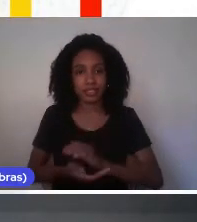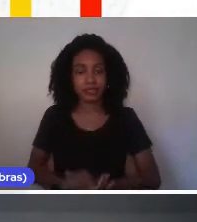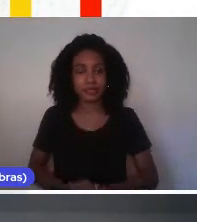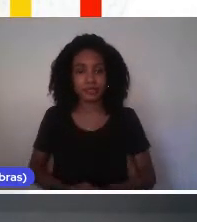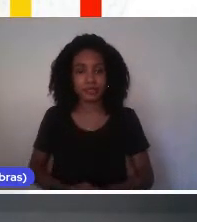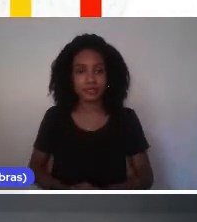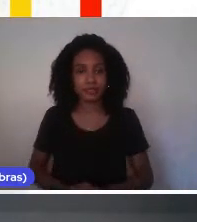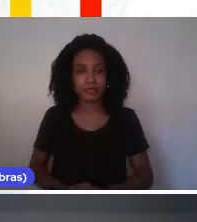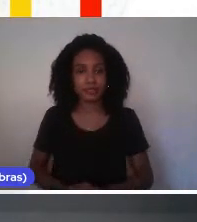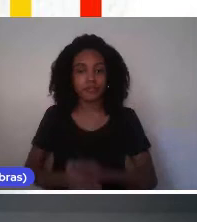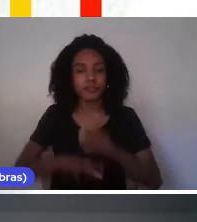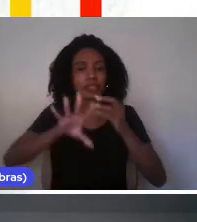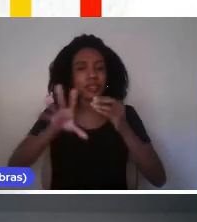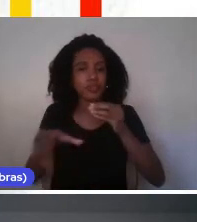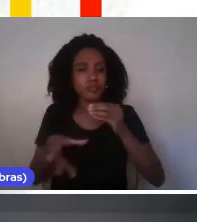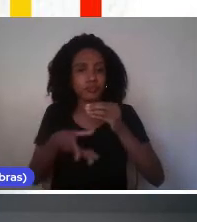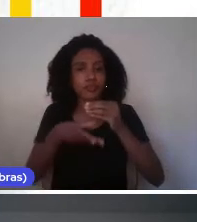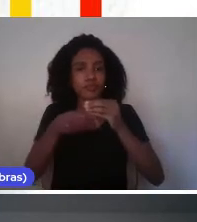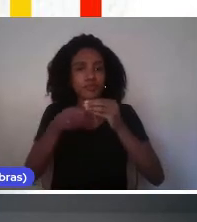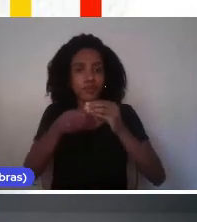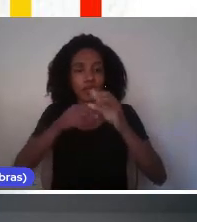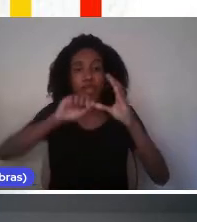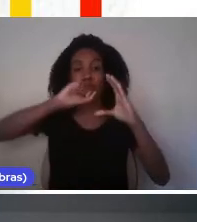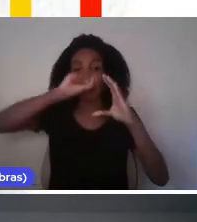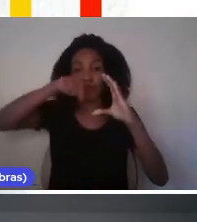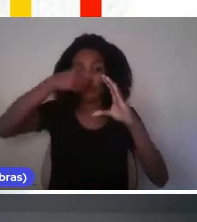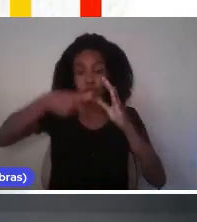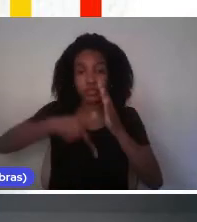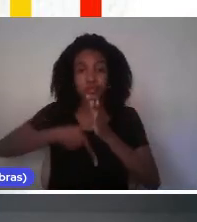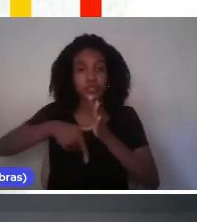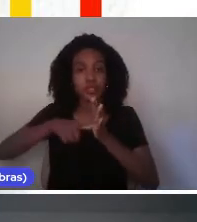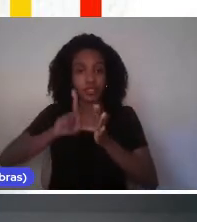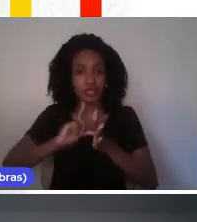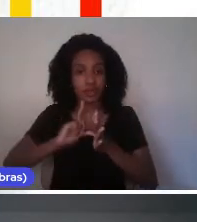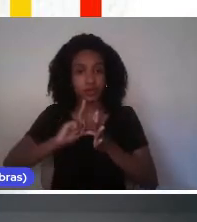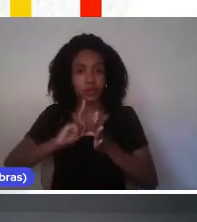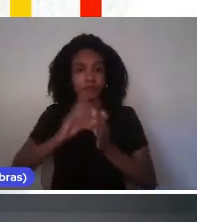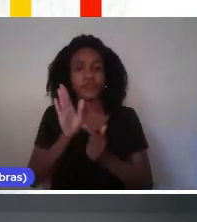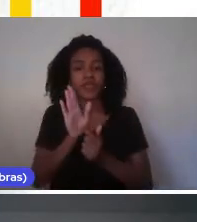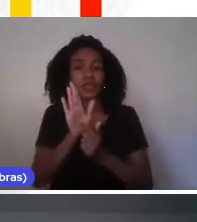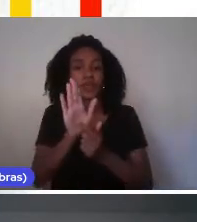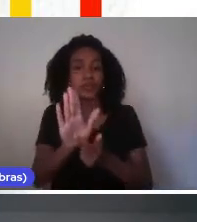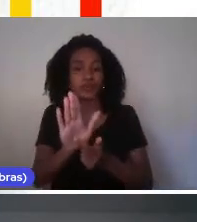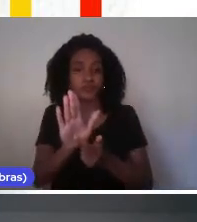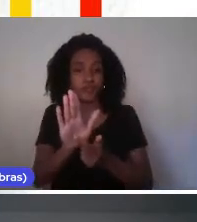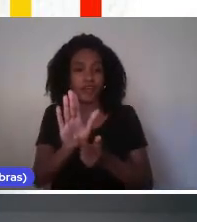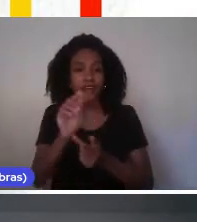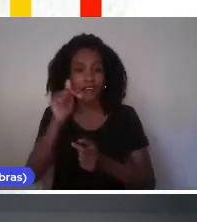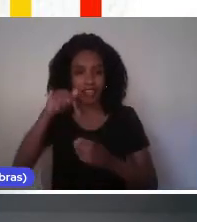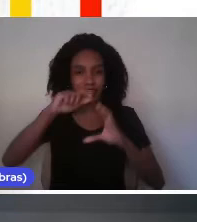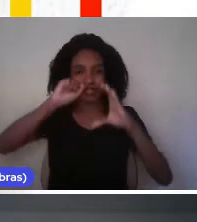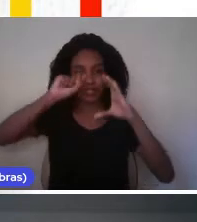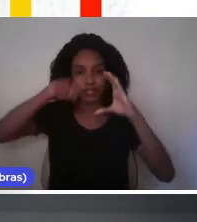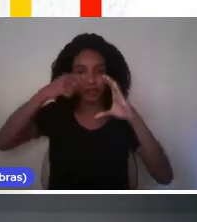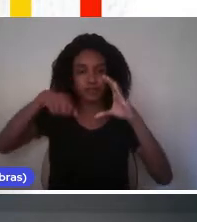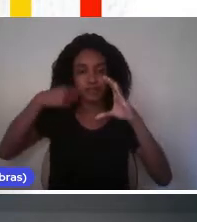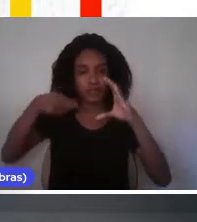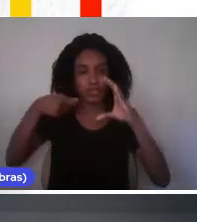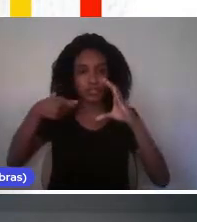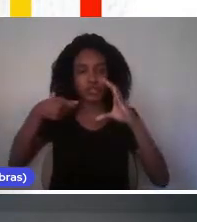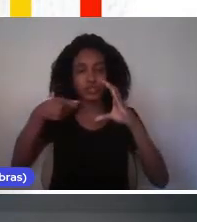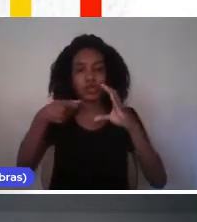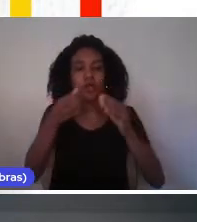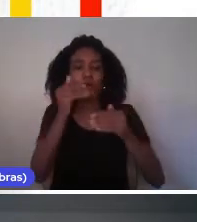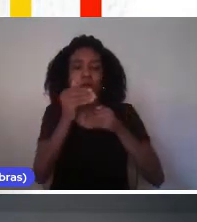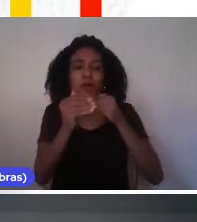Complementando os vídeos anteriores, vou apresentar nesse os processos de